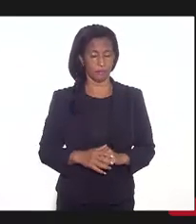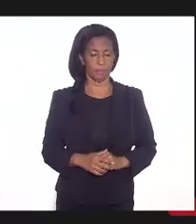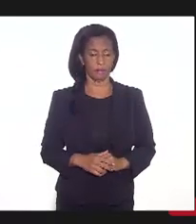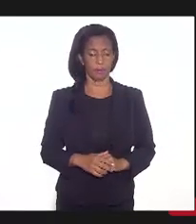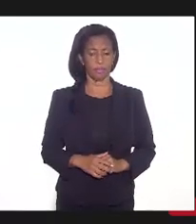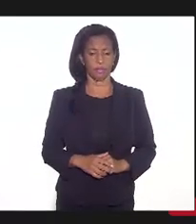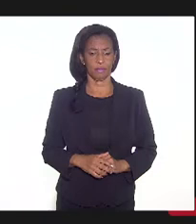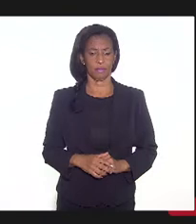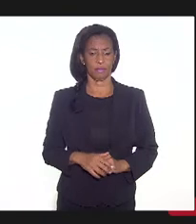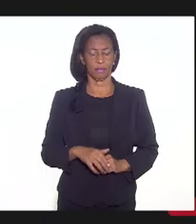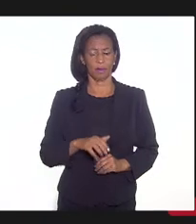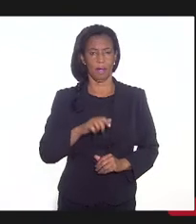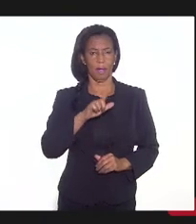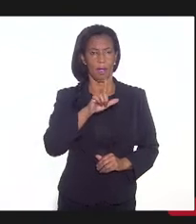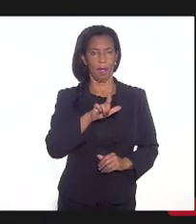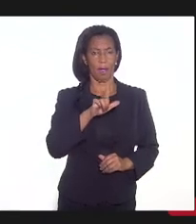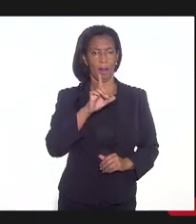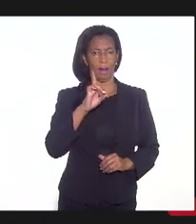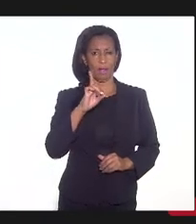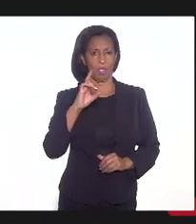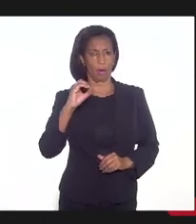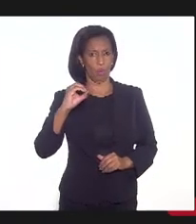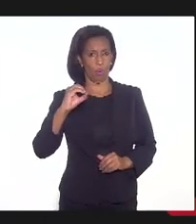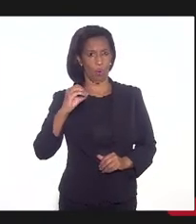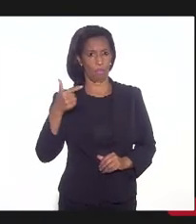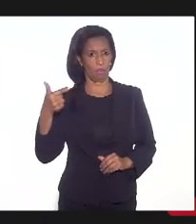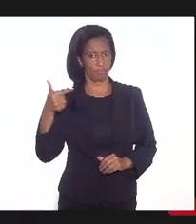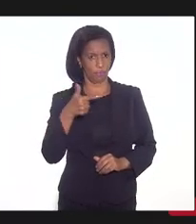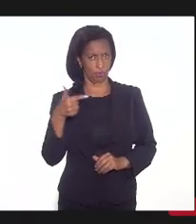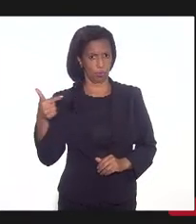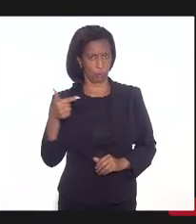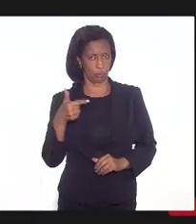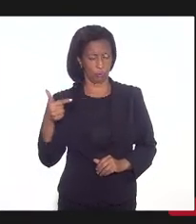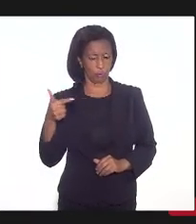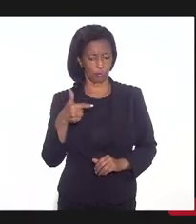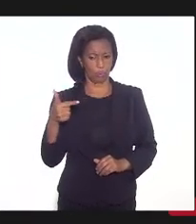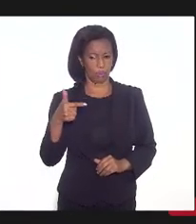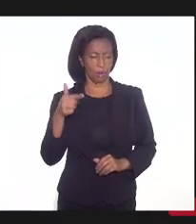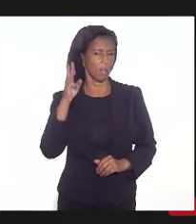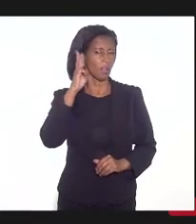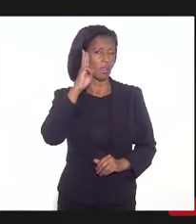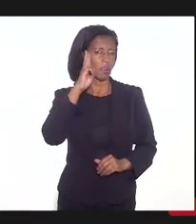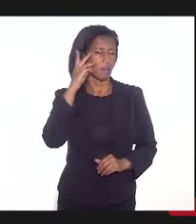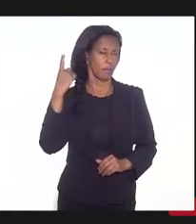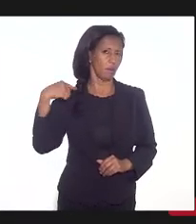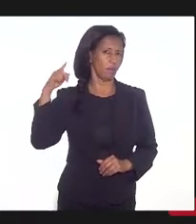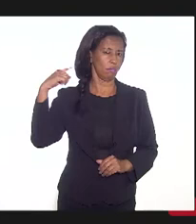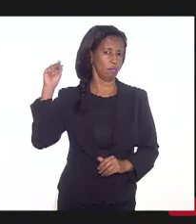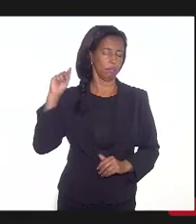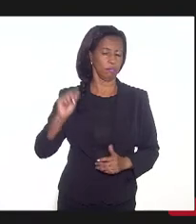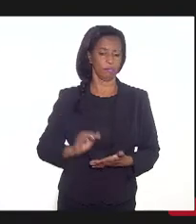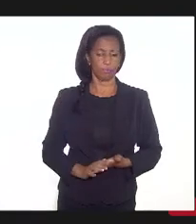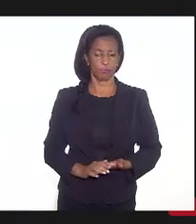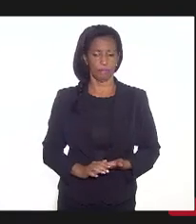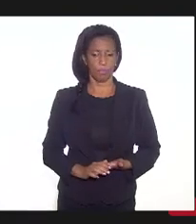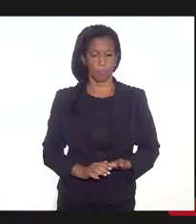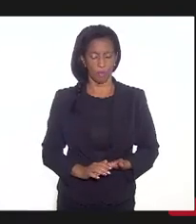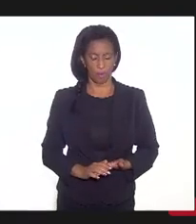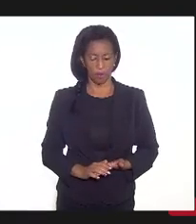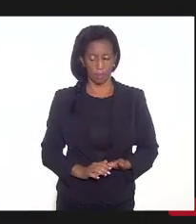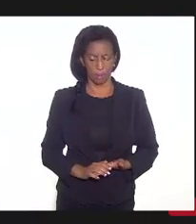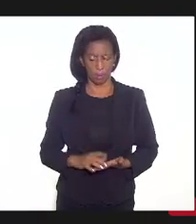a LDO para 2022 na terça-feira, foi a